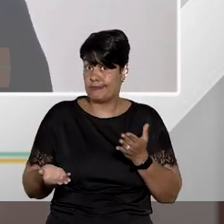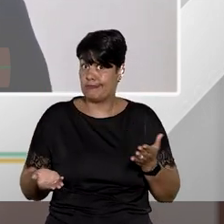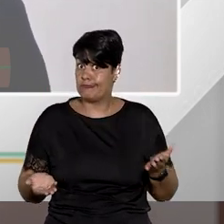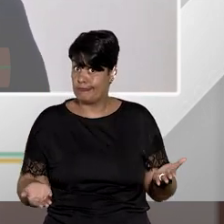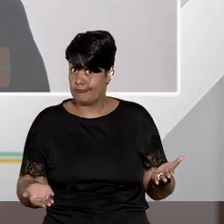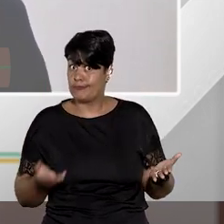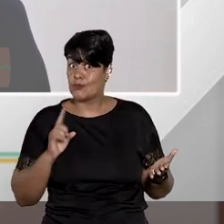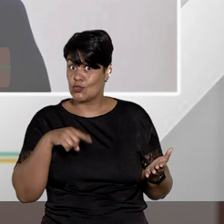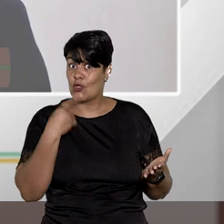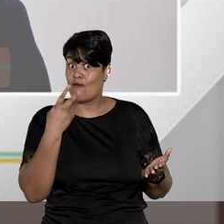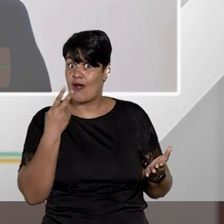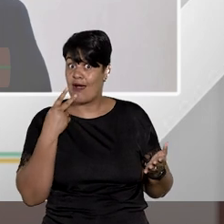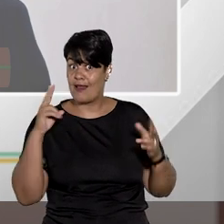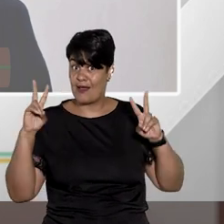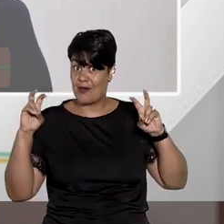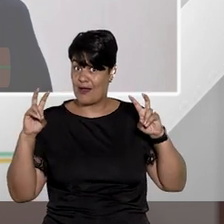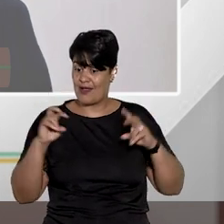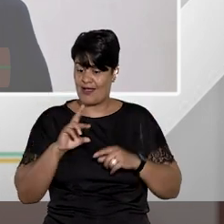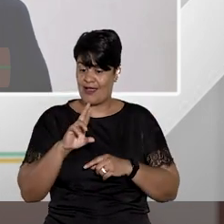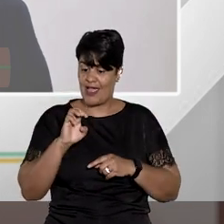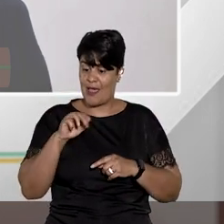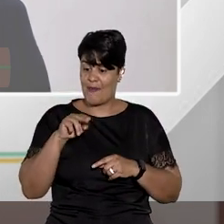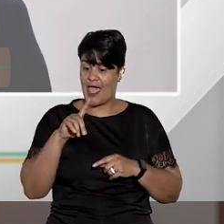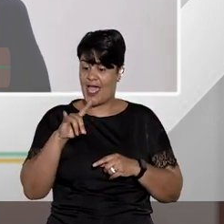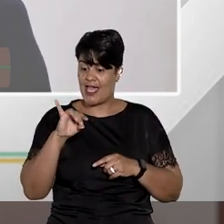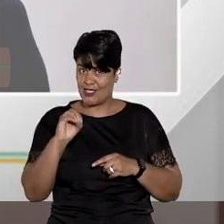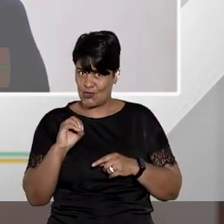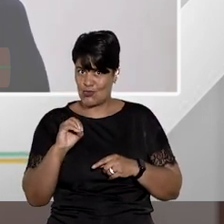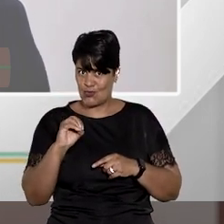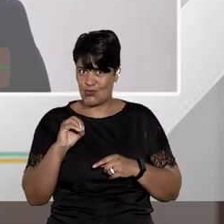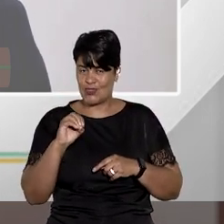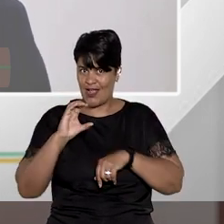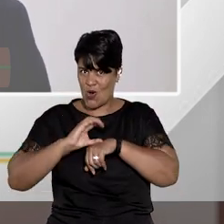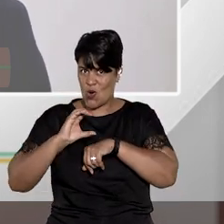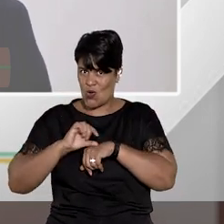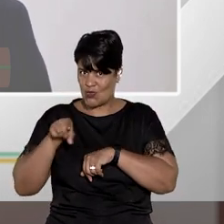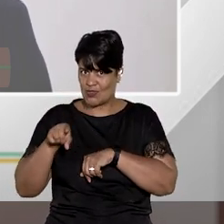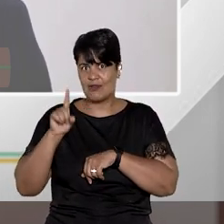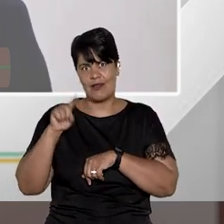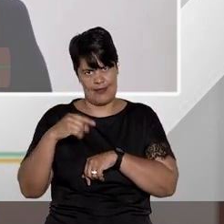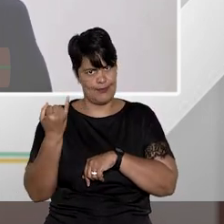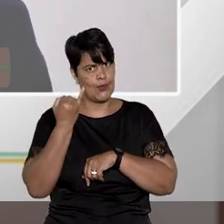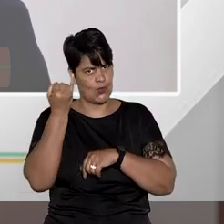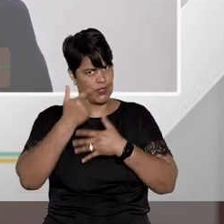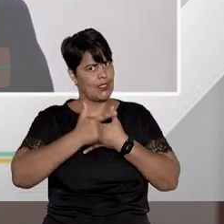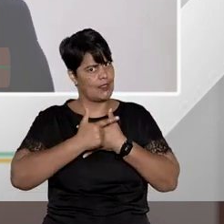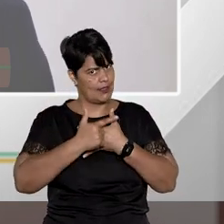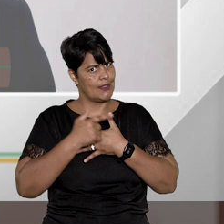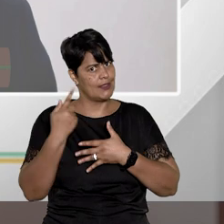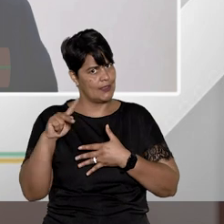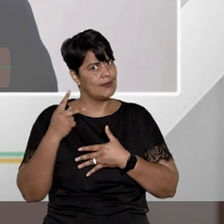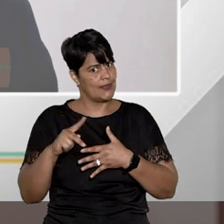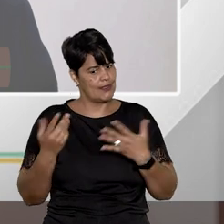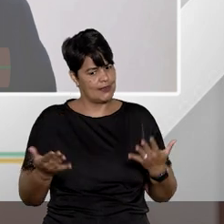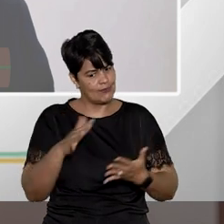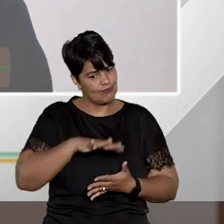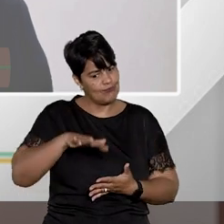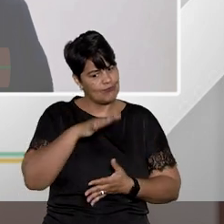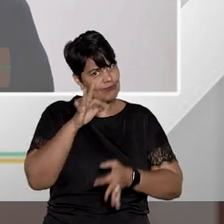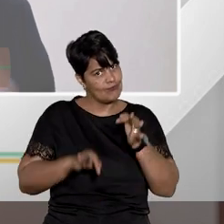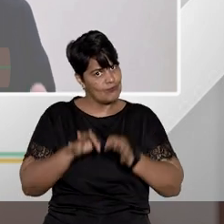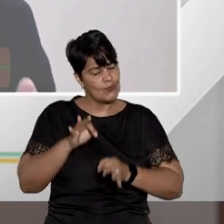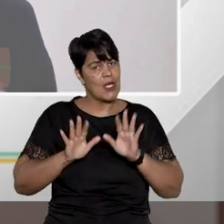Fátima, quando a gente fala em remédios constitucionais, eles têm um papel muito importante no nosso ordenamento jurídico, mas o ordenamento jurídico é como se